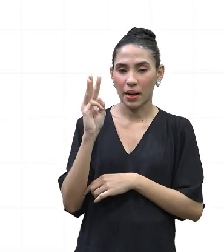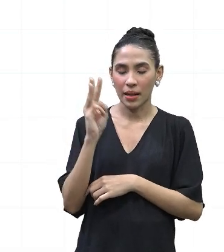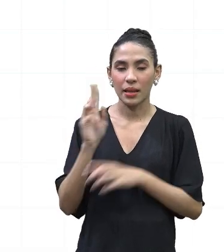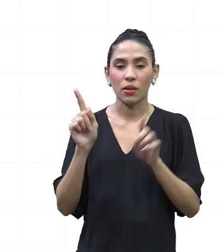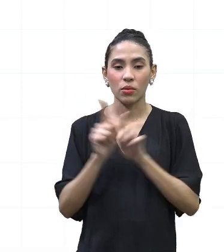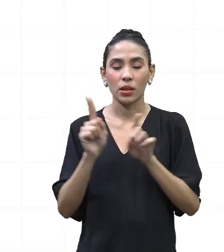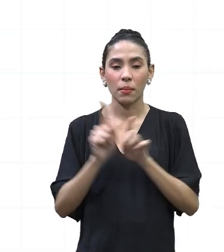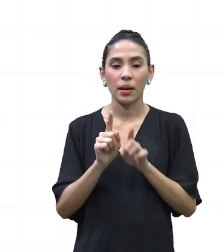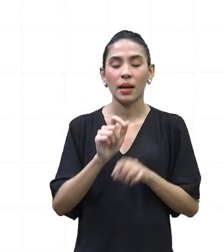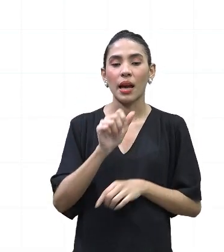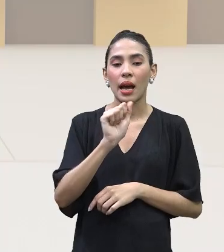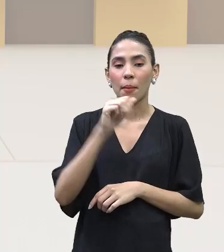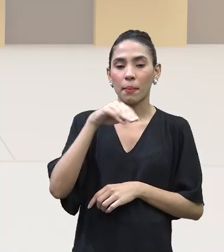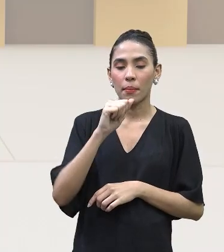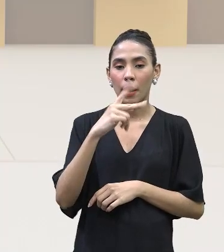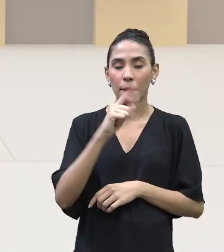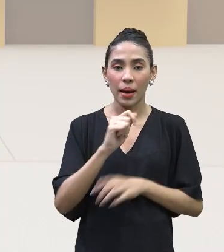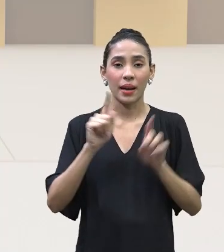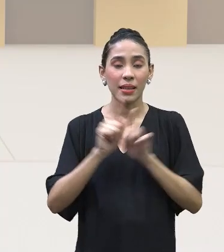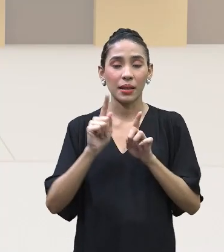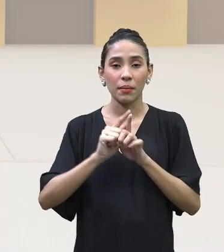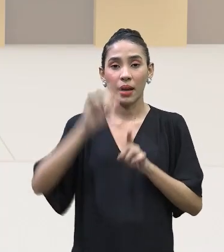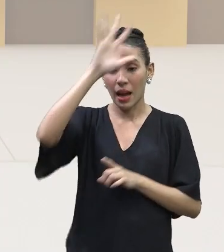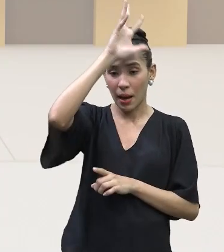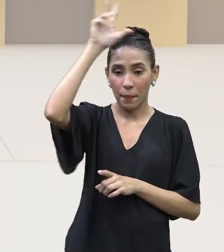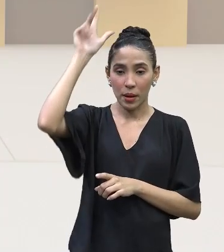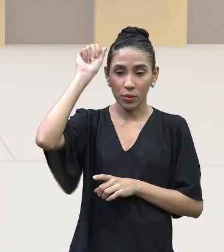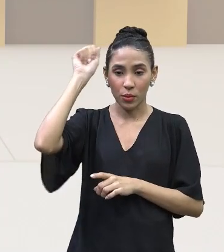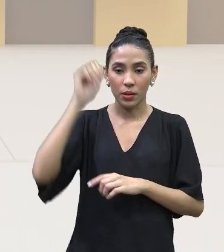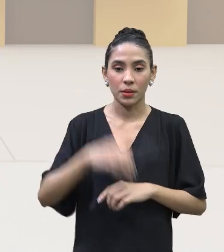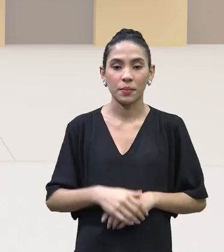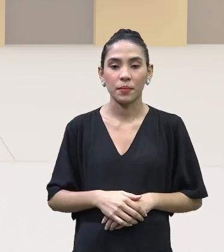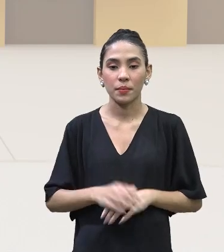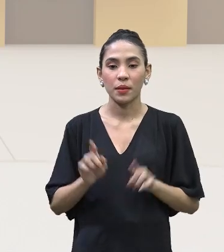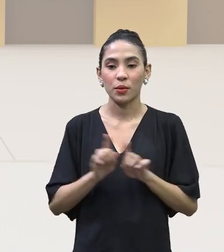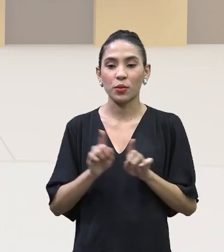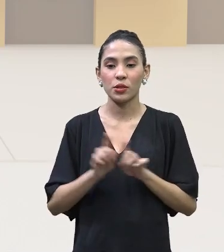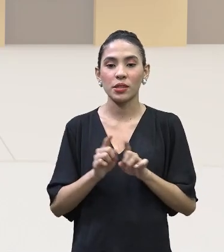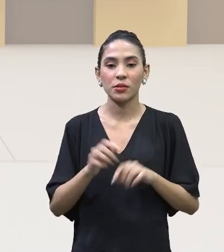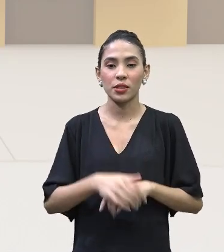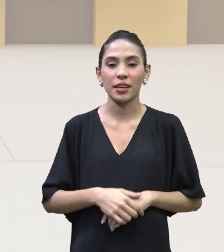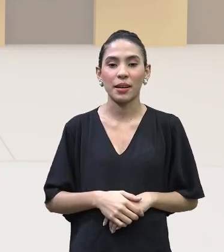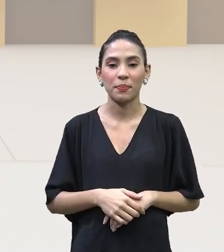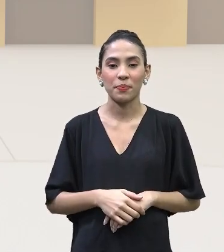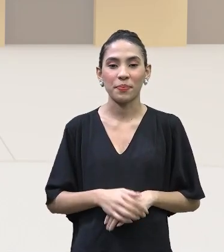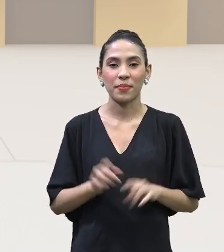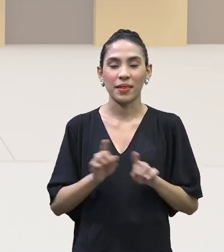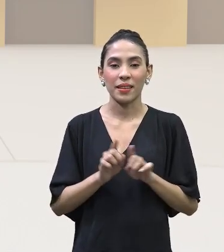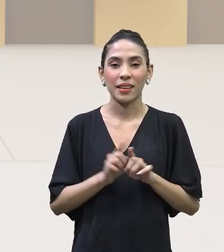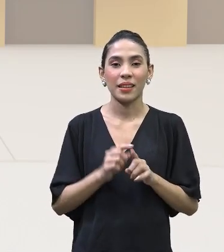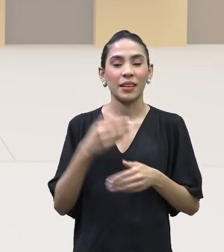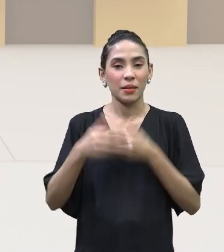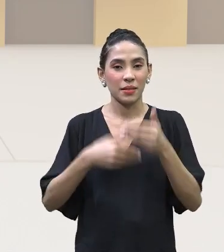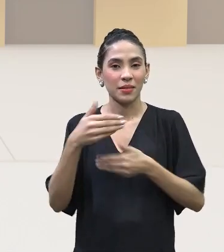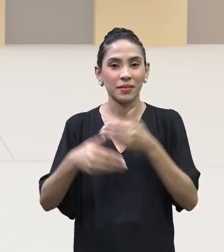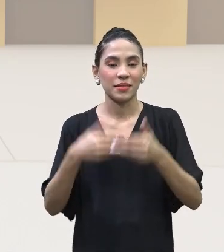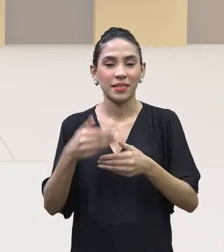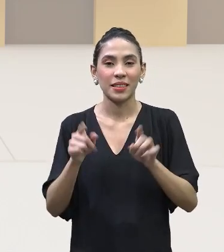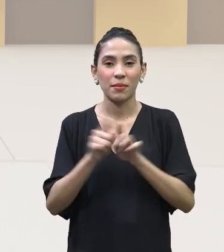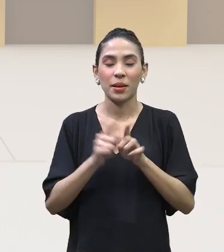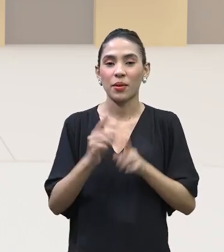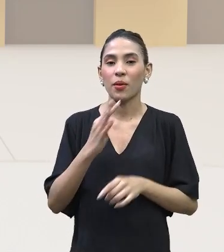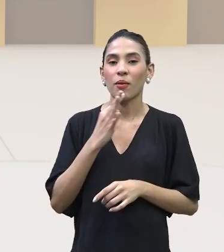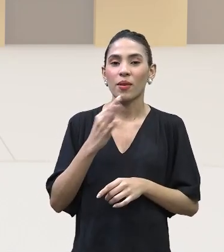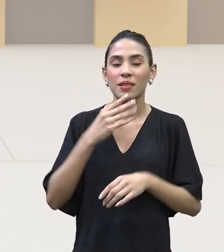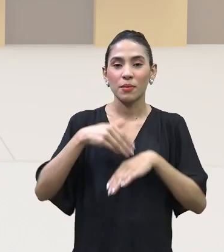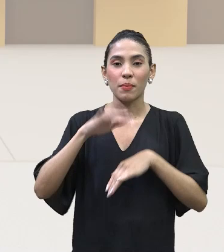Então vocês podem depois em algum site de busca colocar PRODES ou então DETER e vão aí se apropriando e conhecendo mais